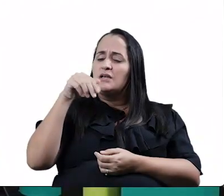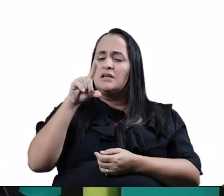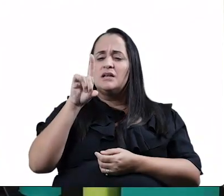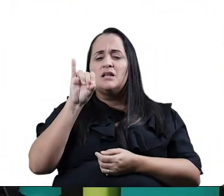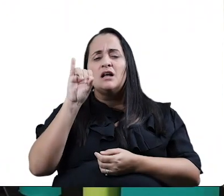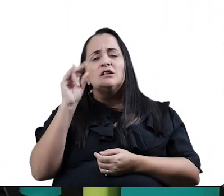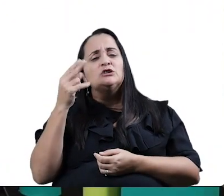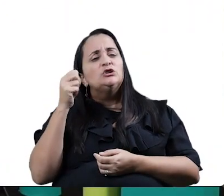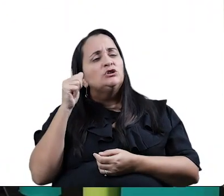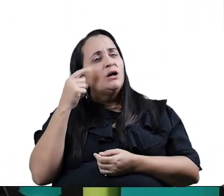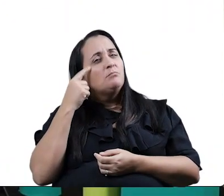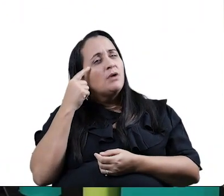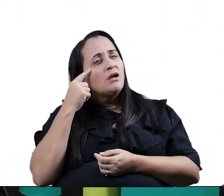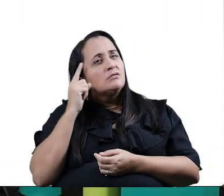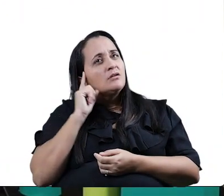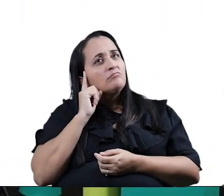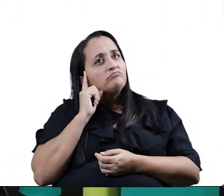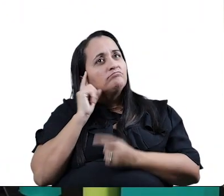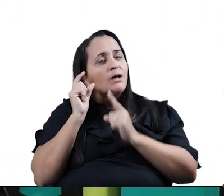Pense aí.